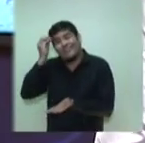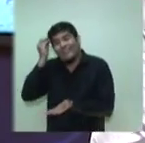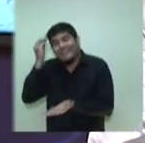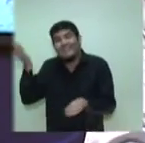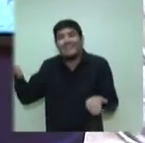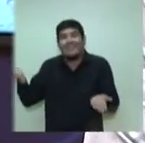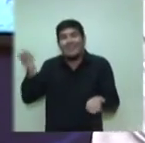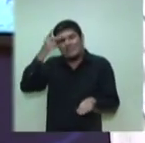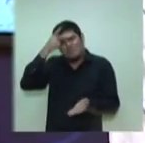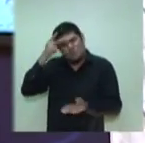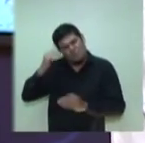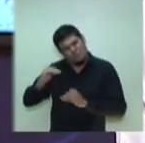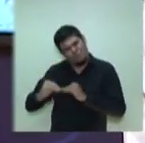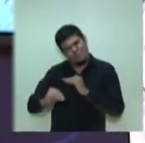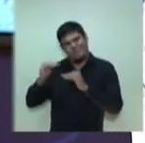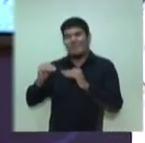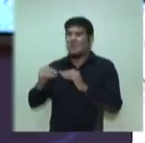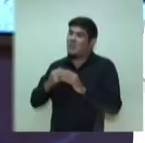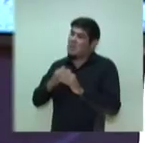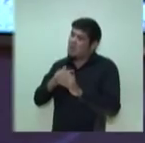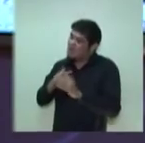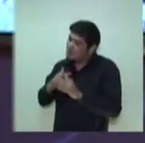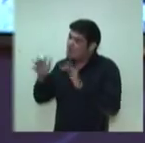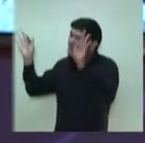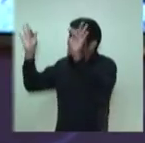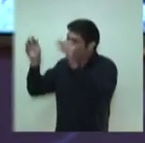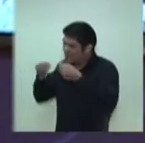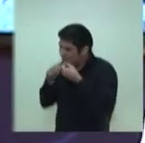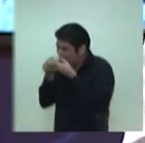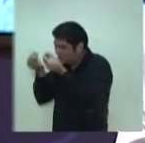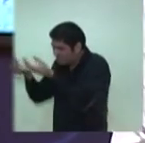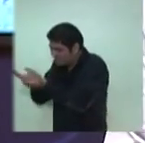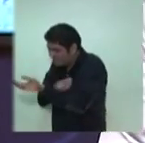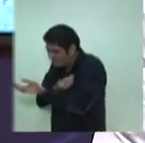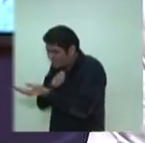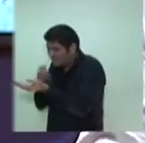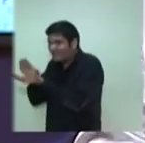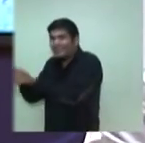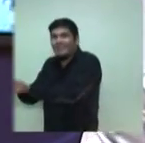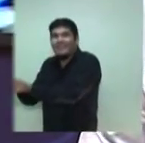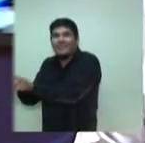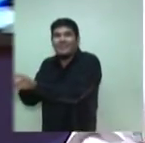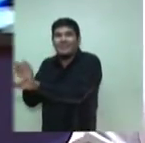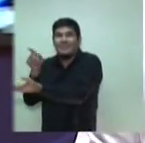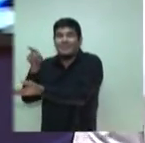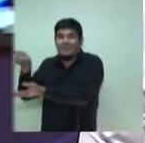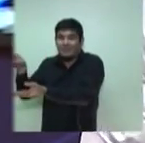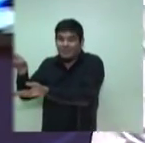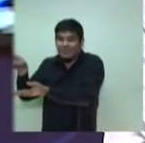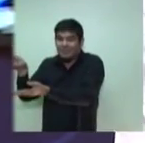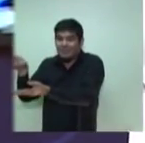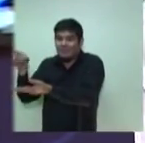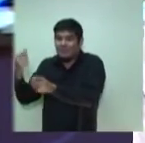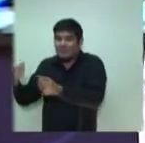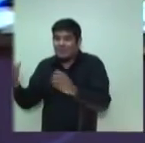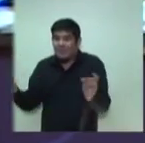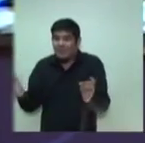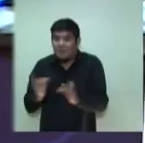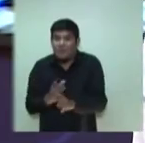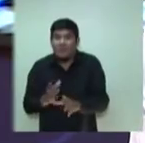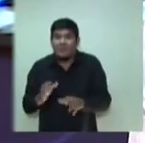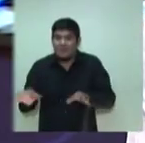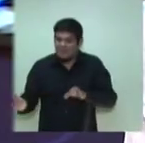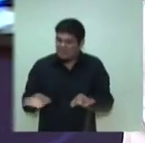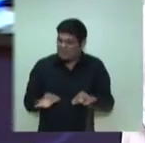aperfeiçoando. Eu desejo ao candidato as melhores felicidades na vida. As melhores. Mas que seja no momento que ele esteja pronto e preparado